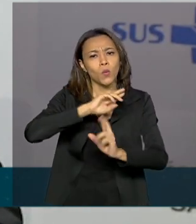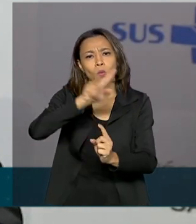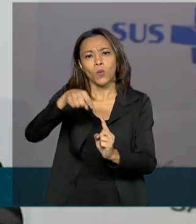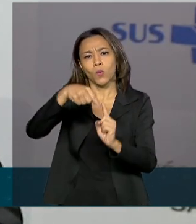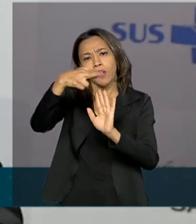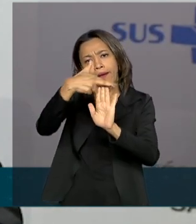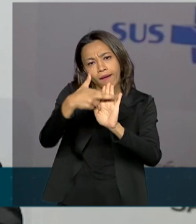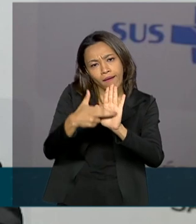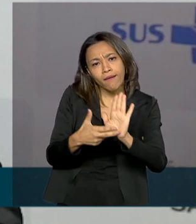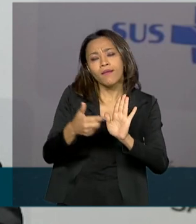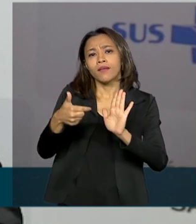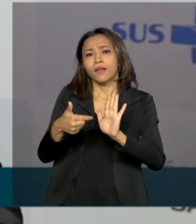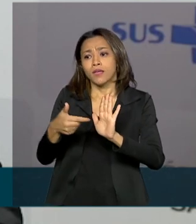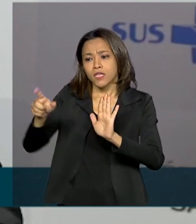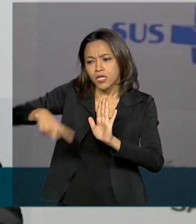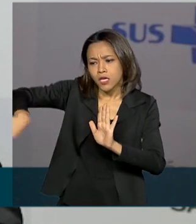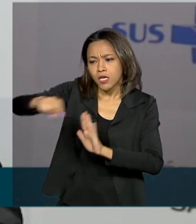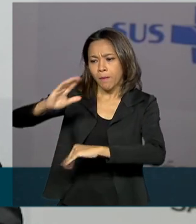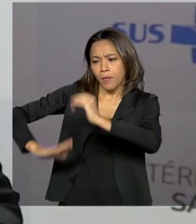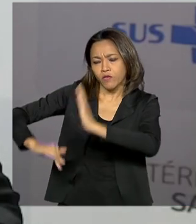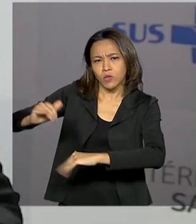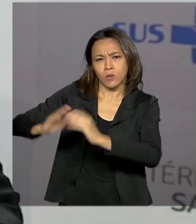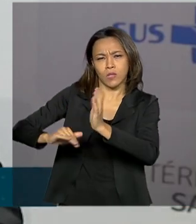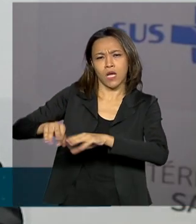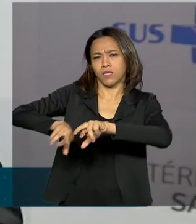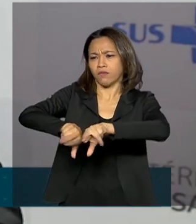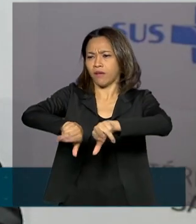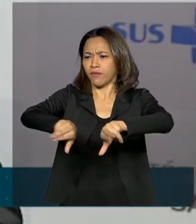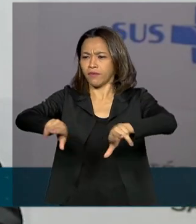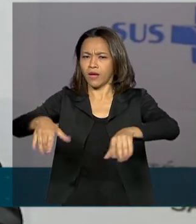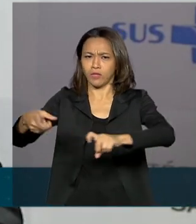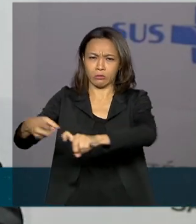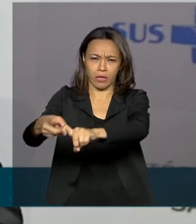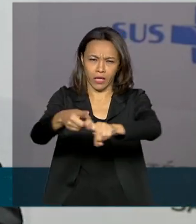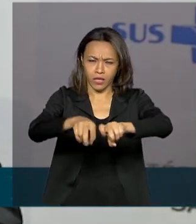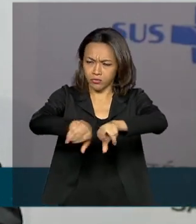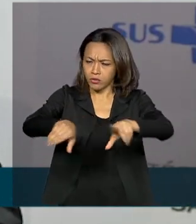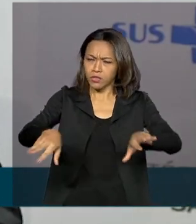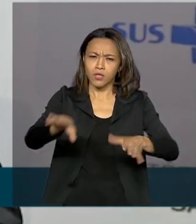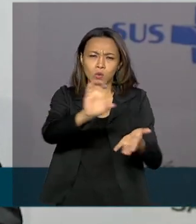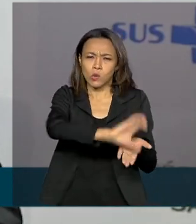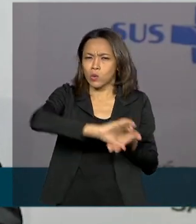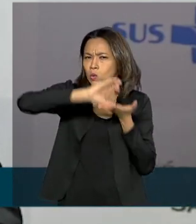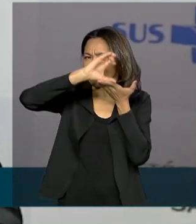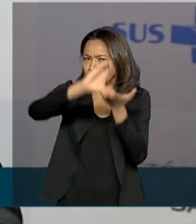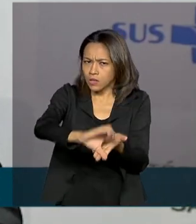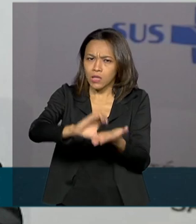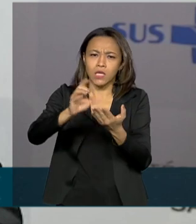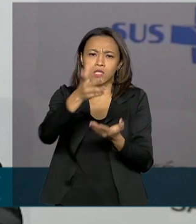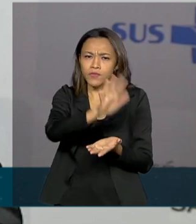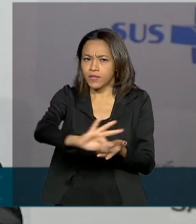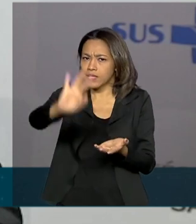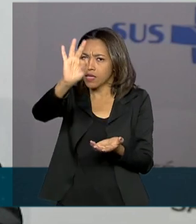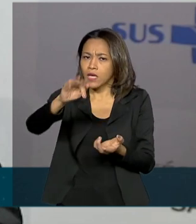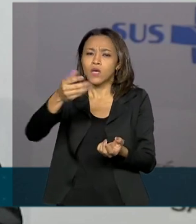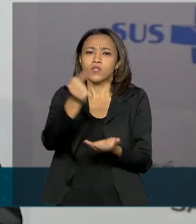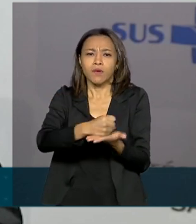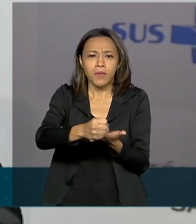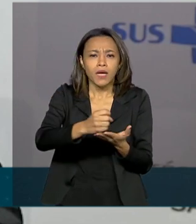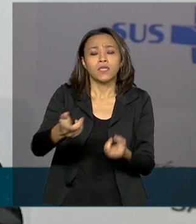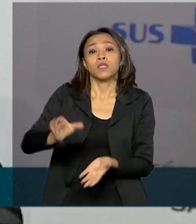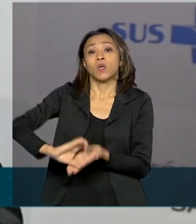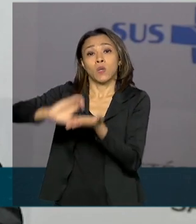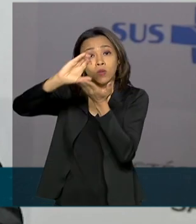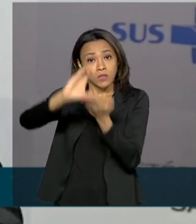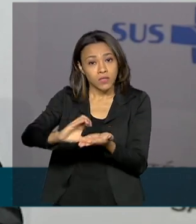na qual especialistas do Brasil, de diversas sociedades médicas, do CONAS, do CONASEMS, do Conselho Federal de Farmácia, e do Conselho